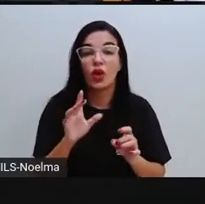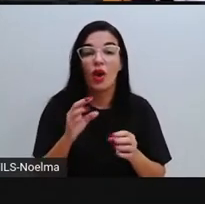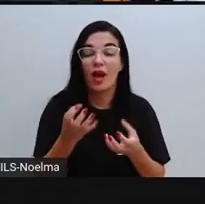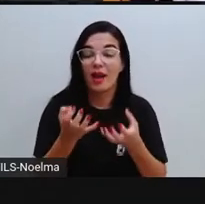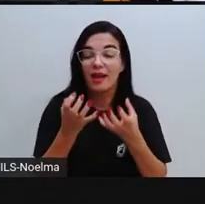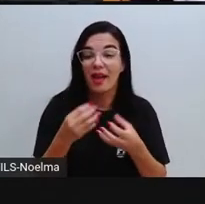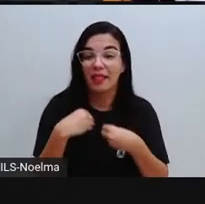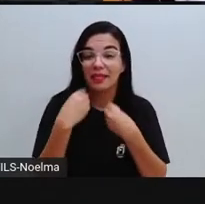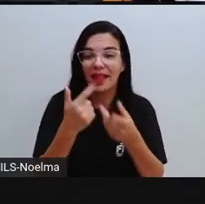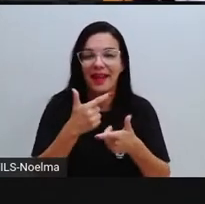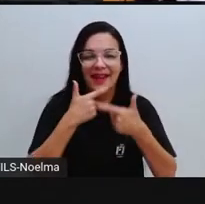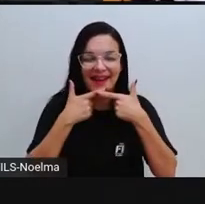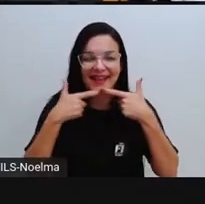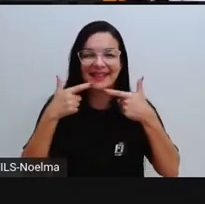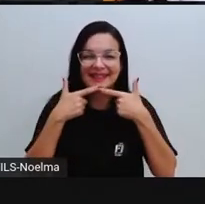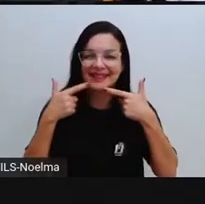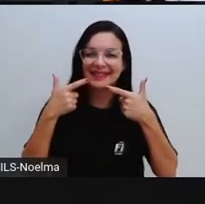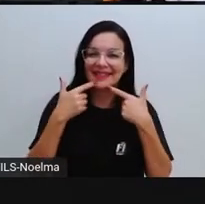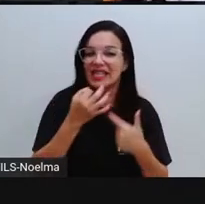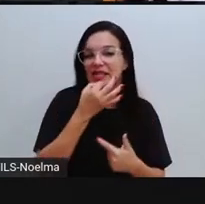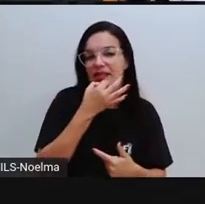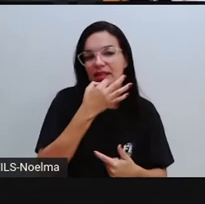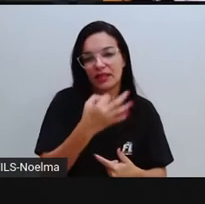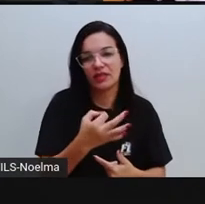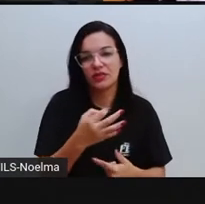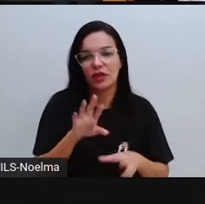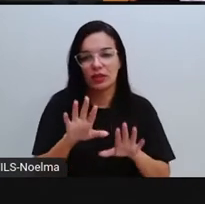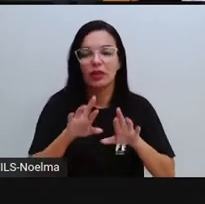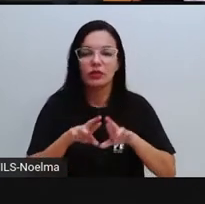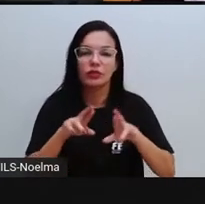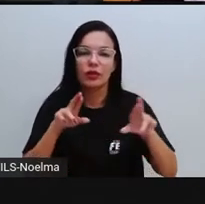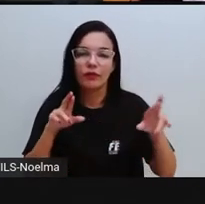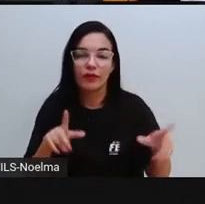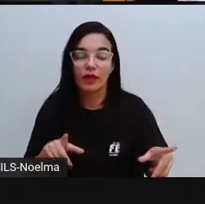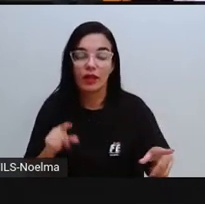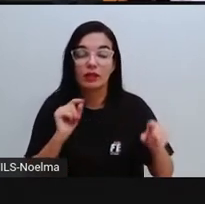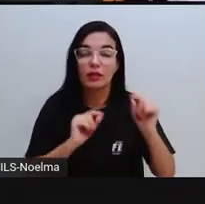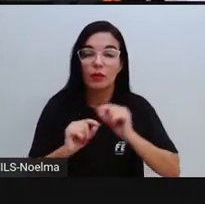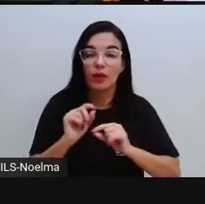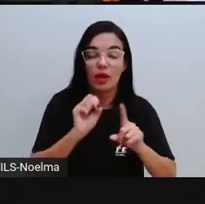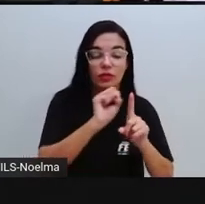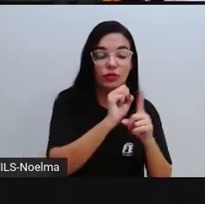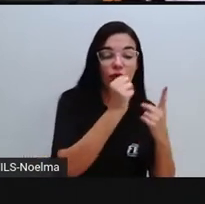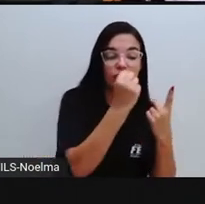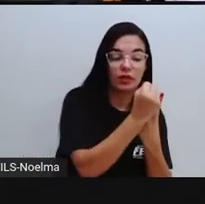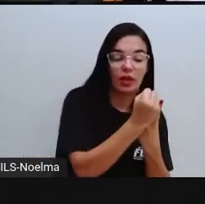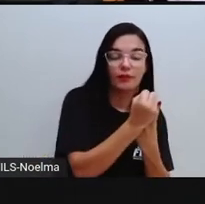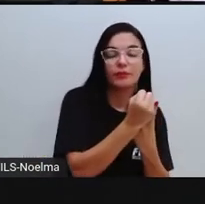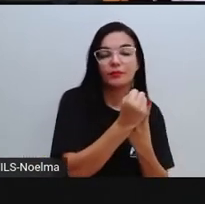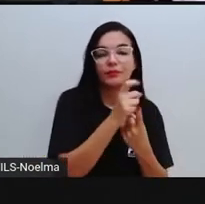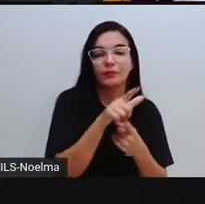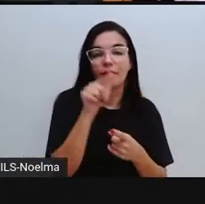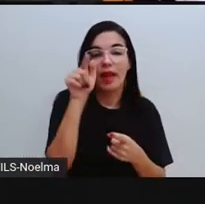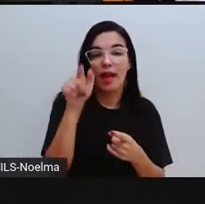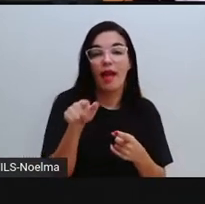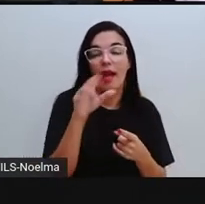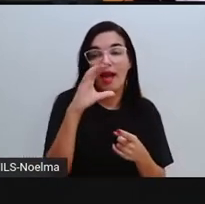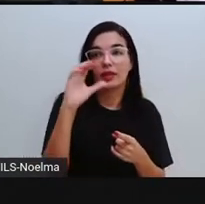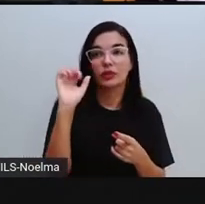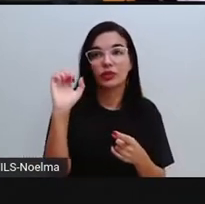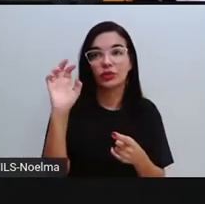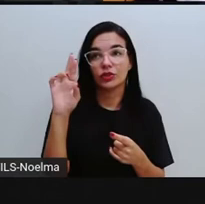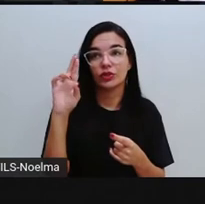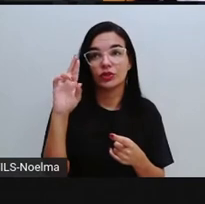através da crítica humorística, certo? Então, a diferença entre o cartoon e a charge é essa. A charge vai retratar